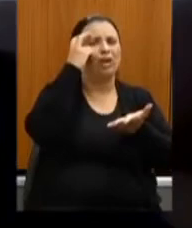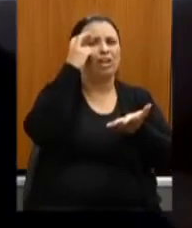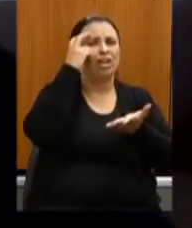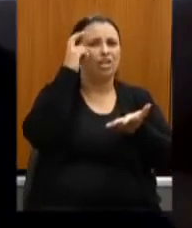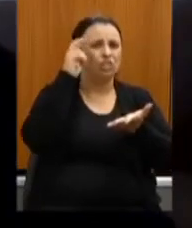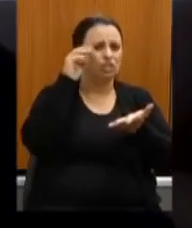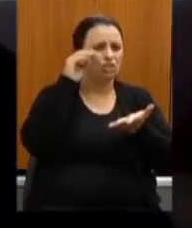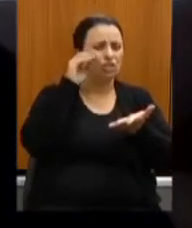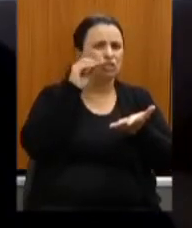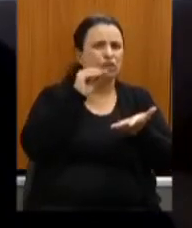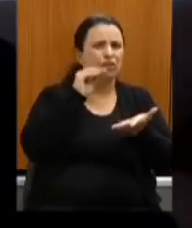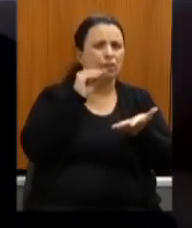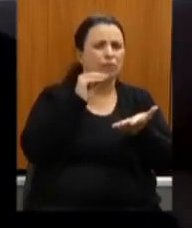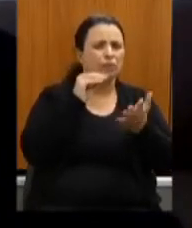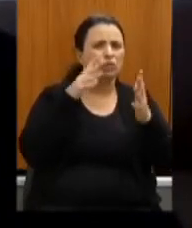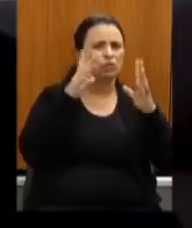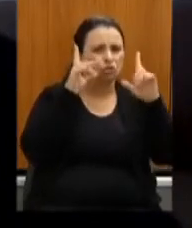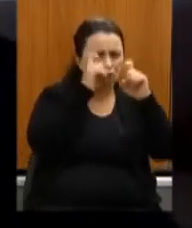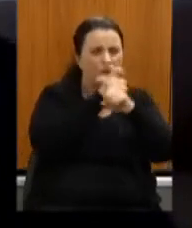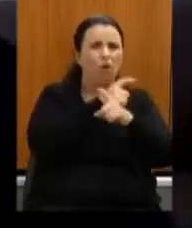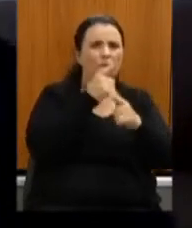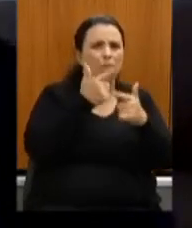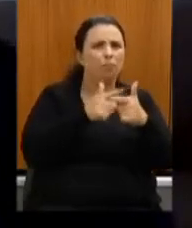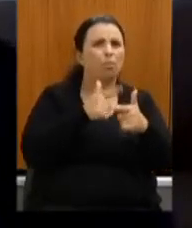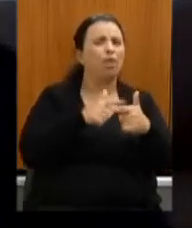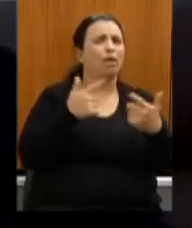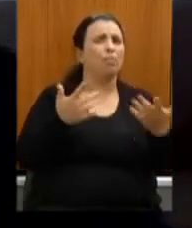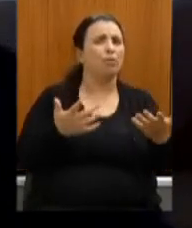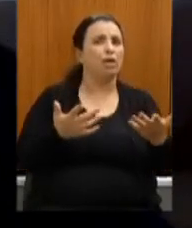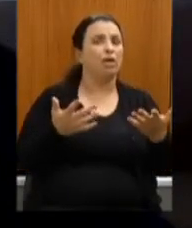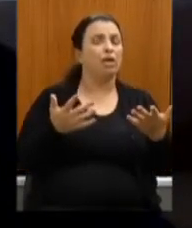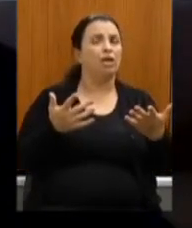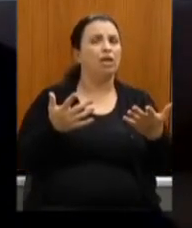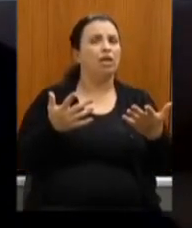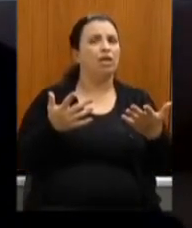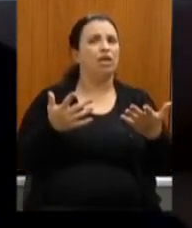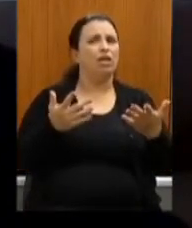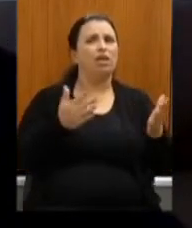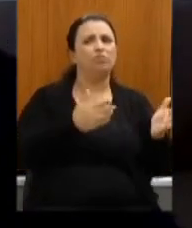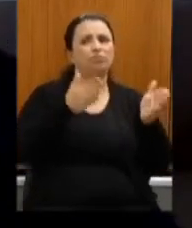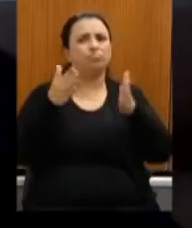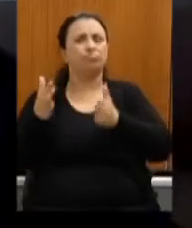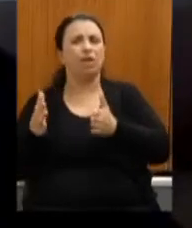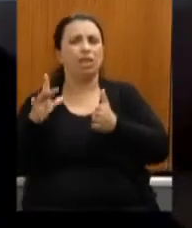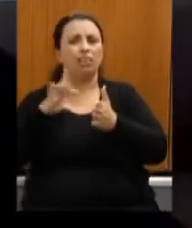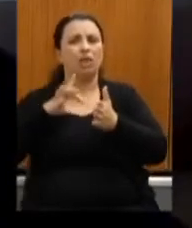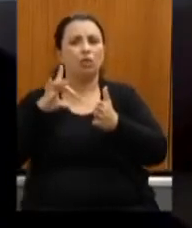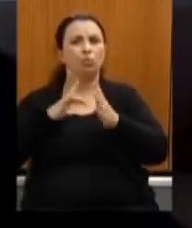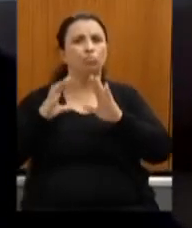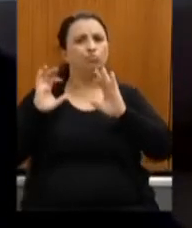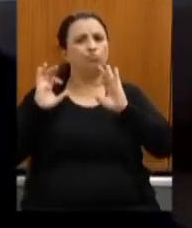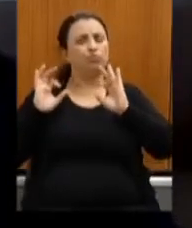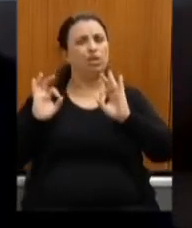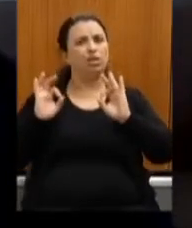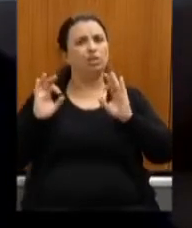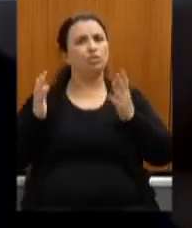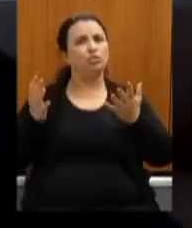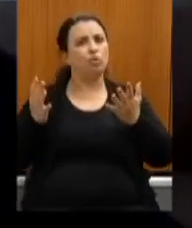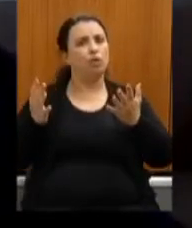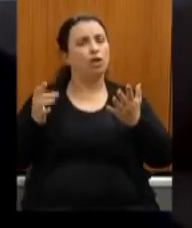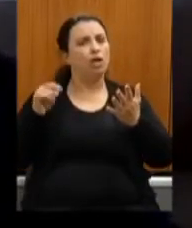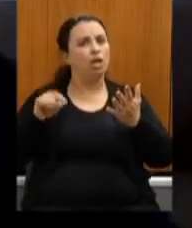nesse estado e aqui nós temos um luxo uma coisa que poucas cidades ricas